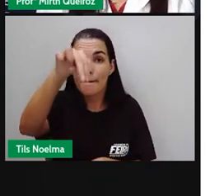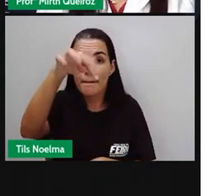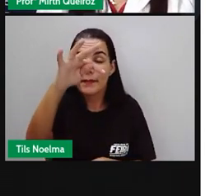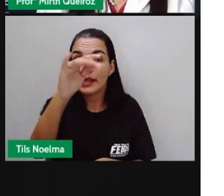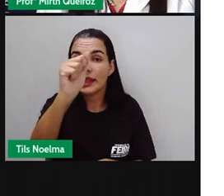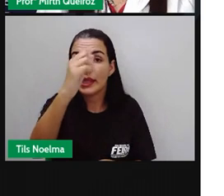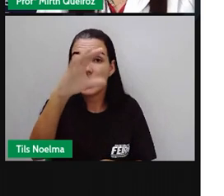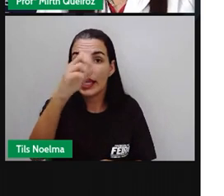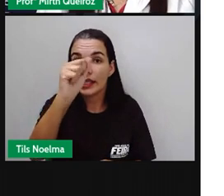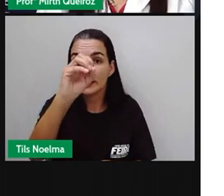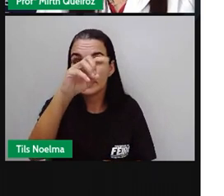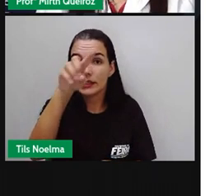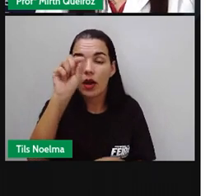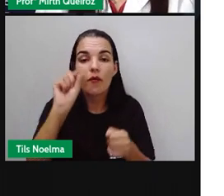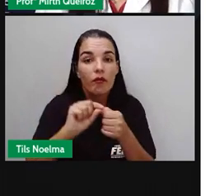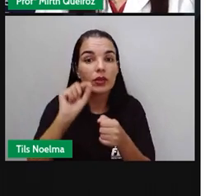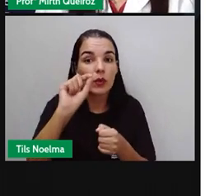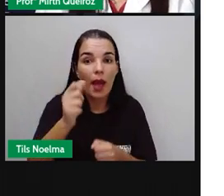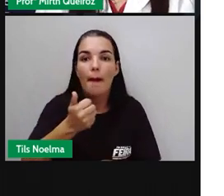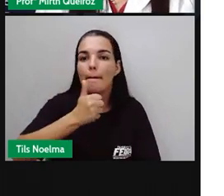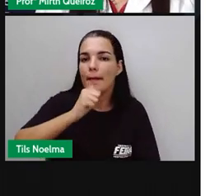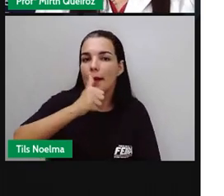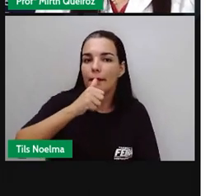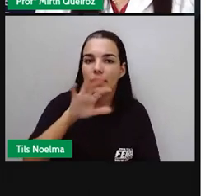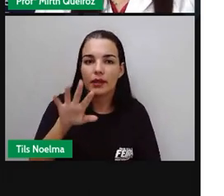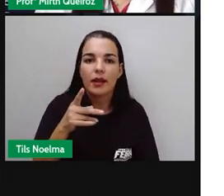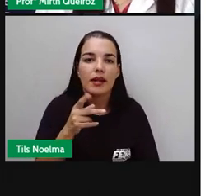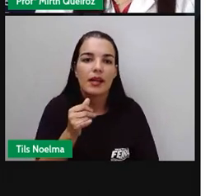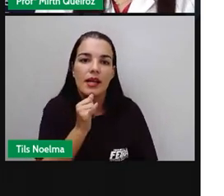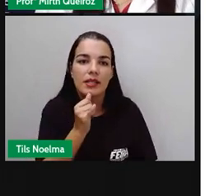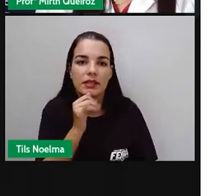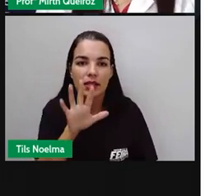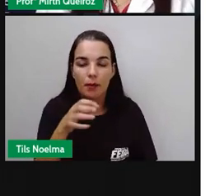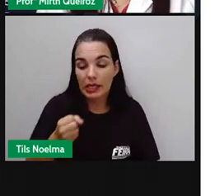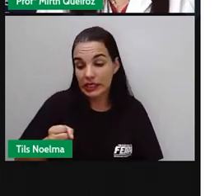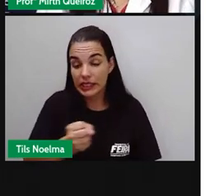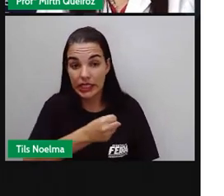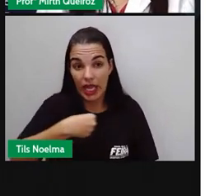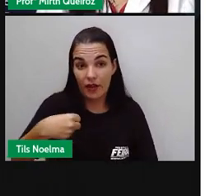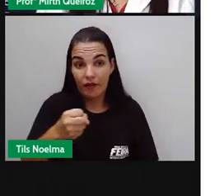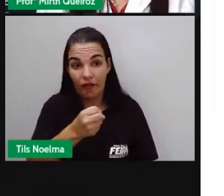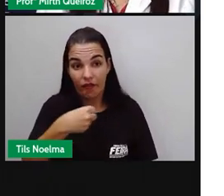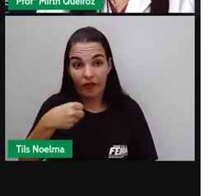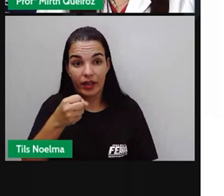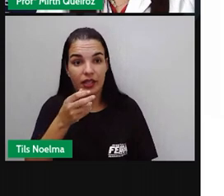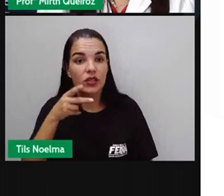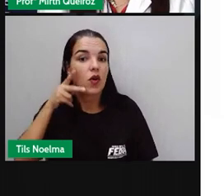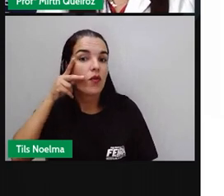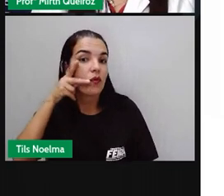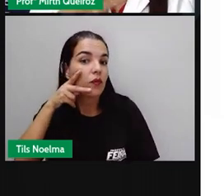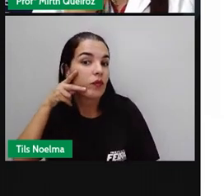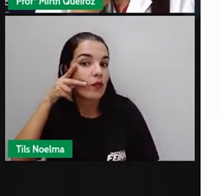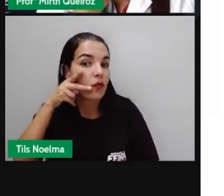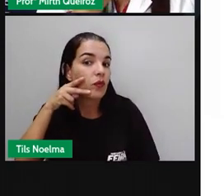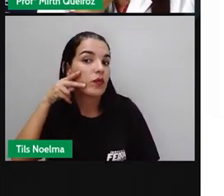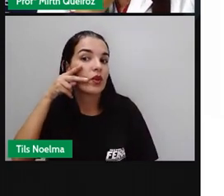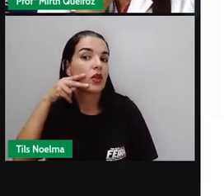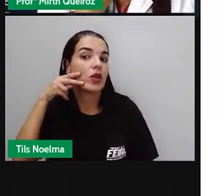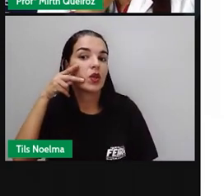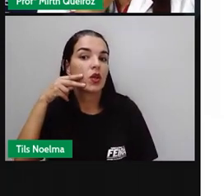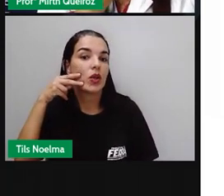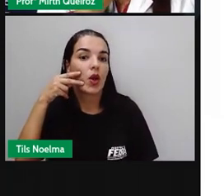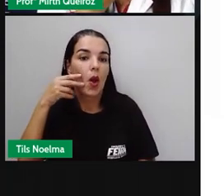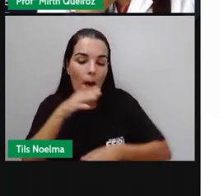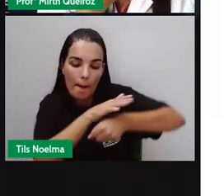outros alimentos. Por exemplo, de cerveja, vinhos, embutidos, né? Que é o caso de salame,